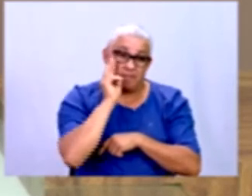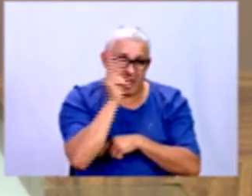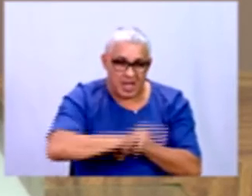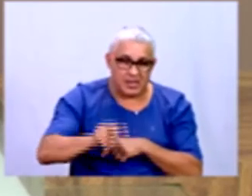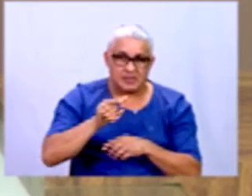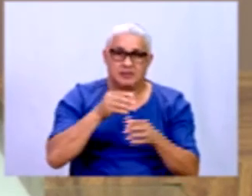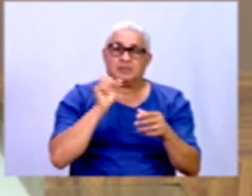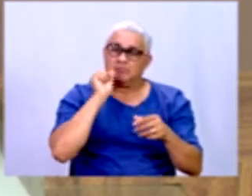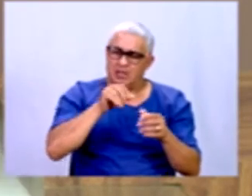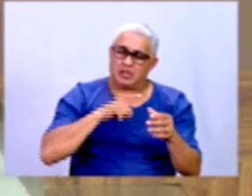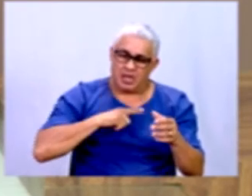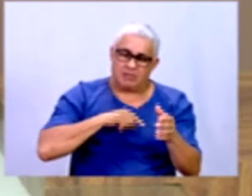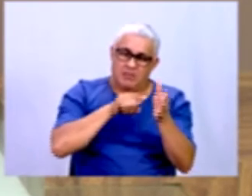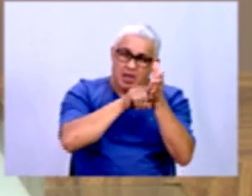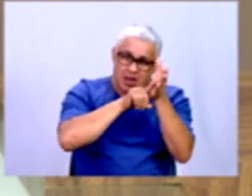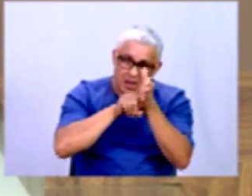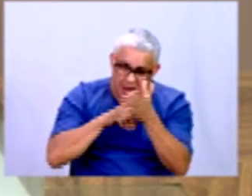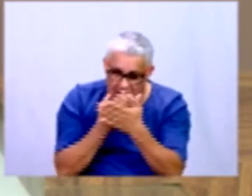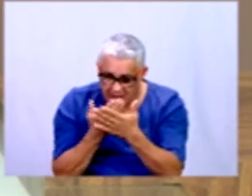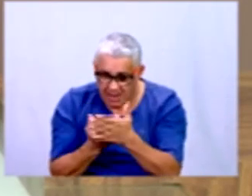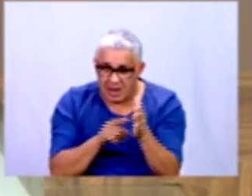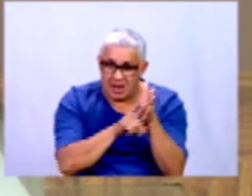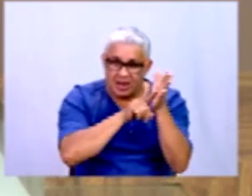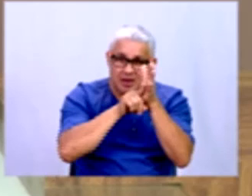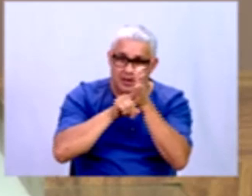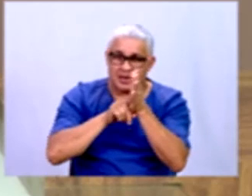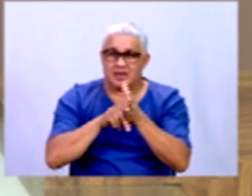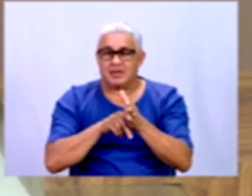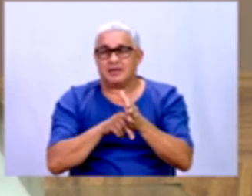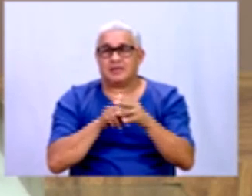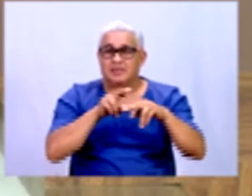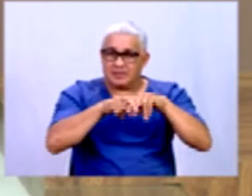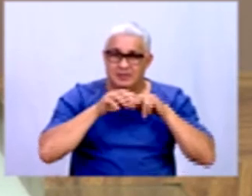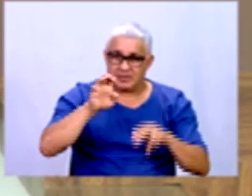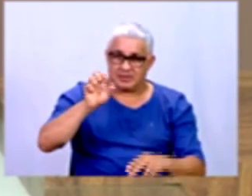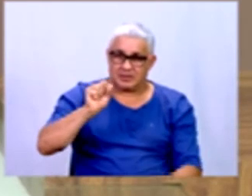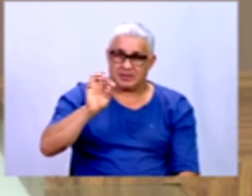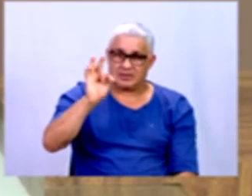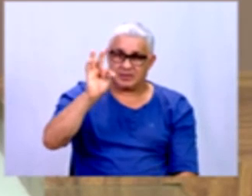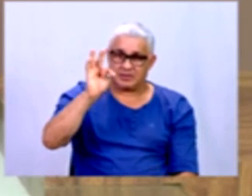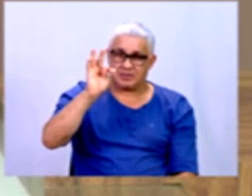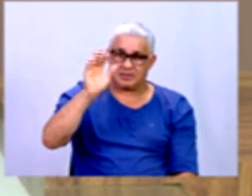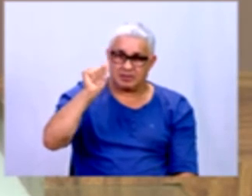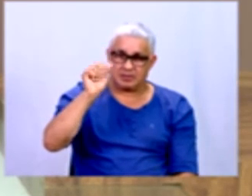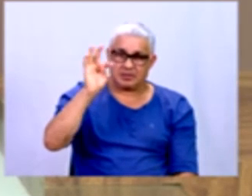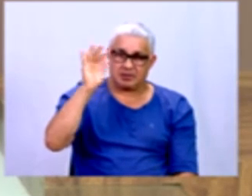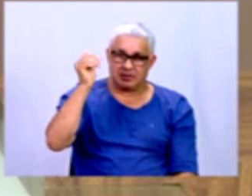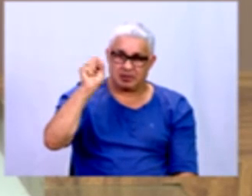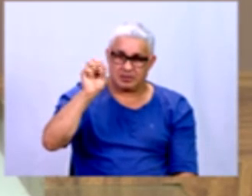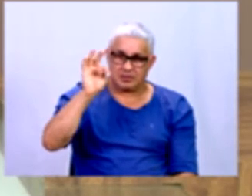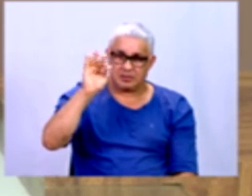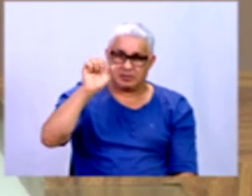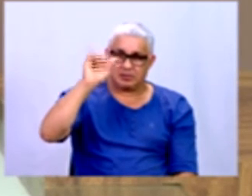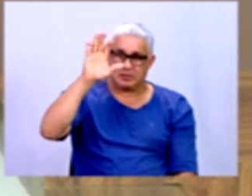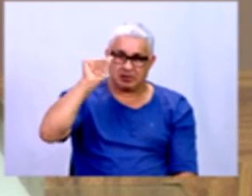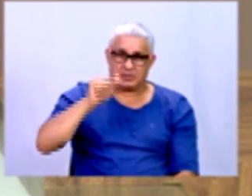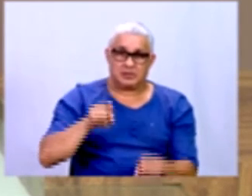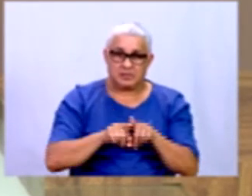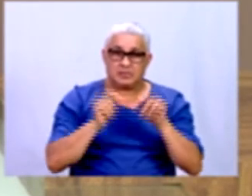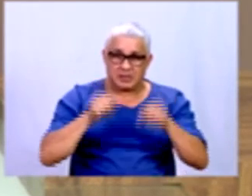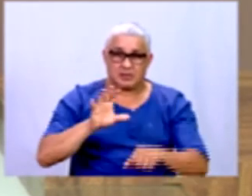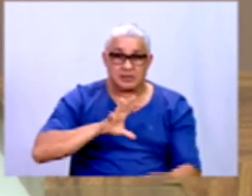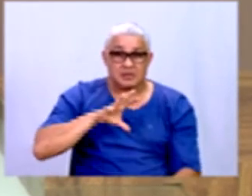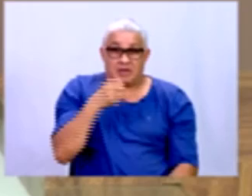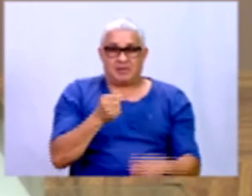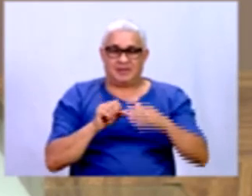estudo, através da utilização da estatística, você pode alcançar essas respostas. E muitas vezes você pode salvar essa